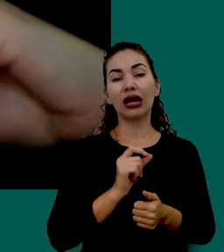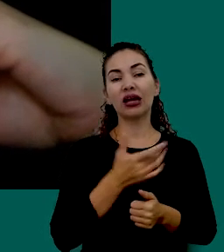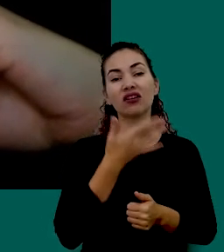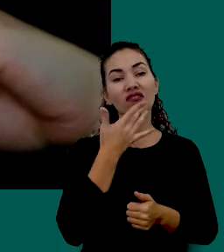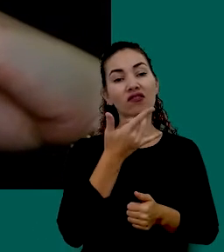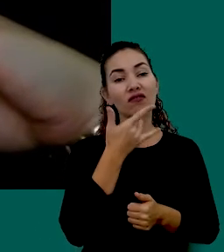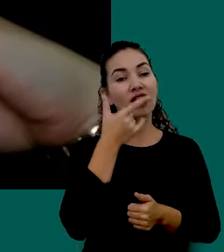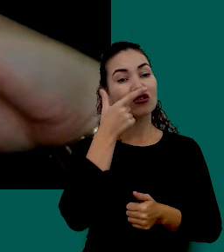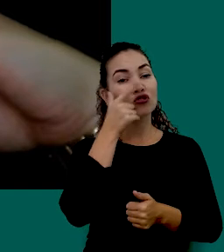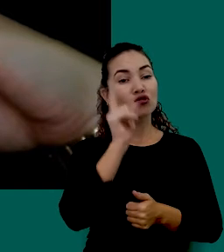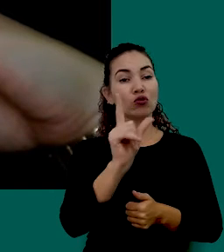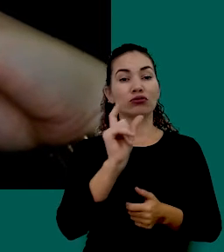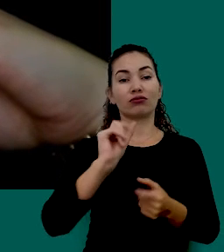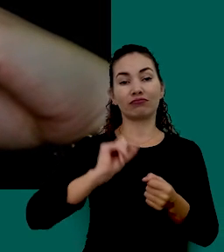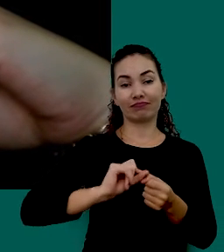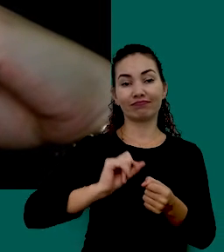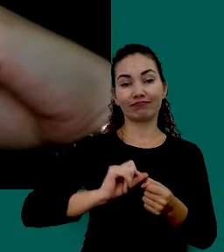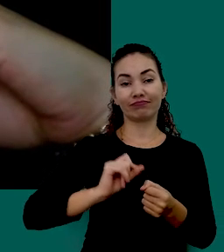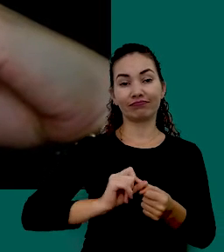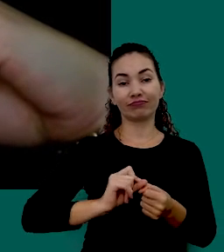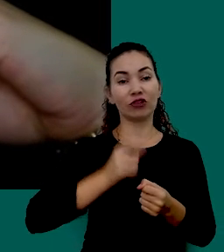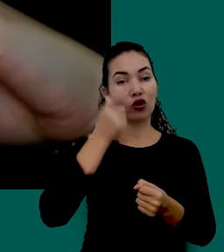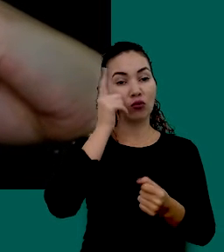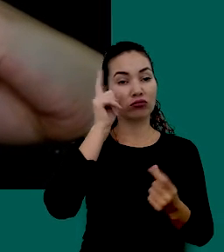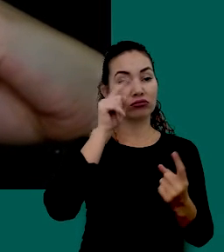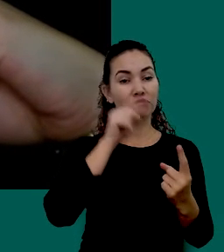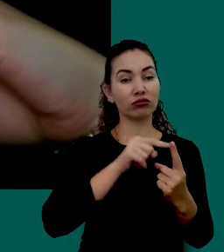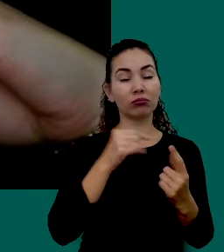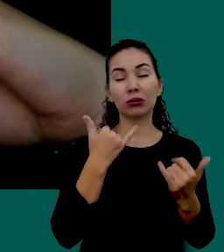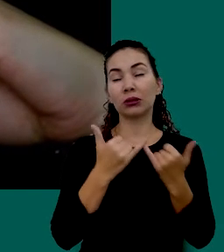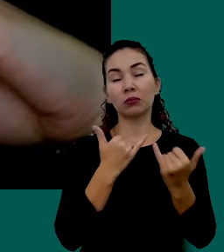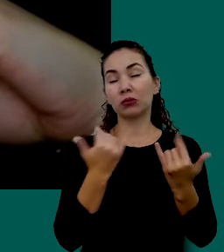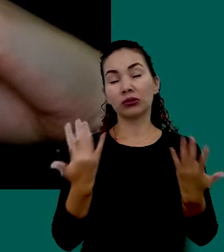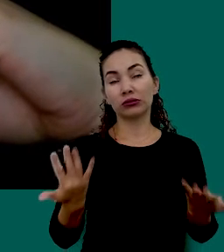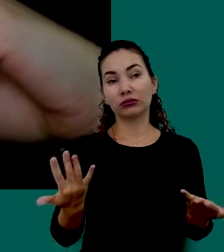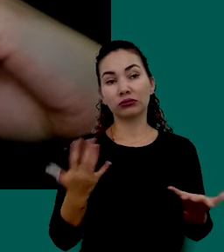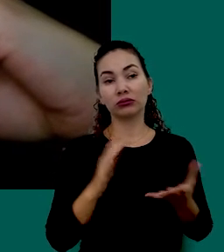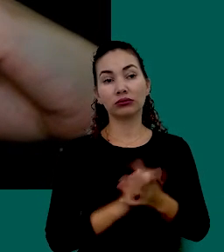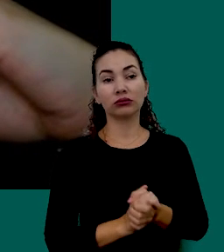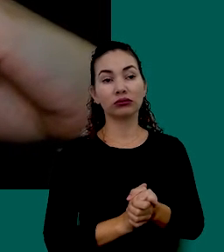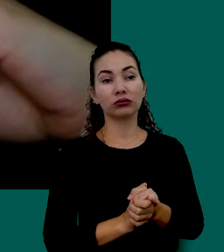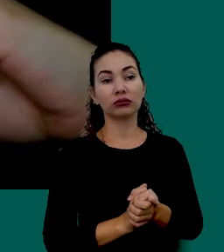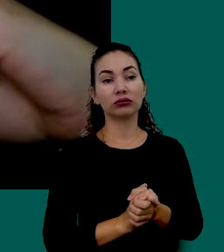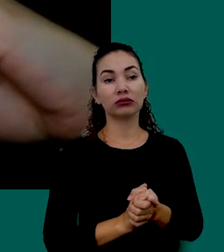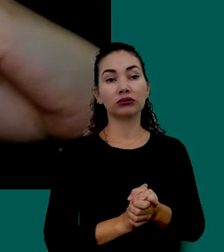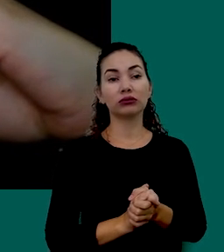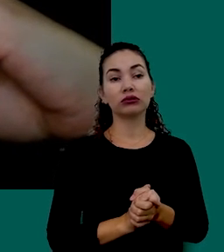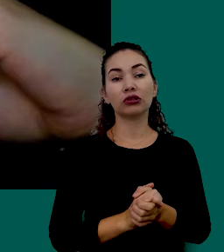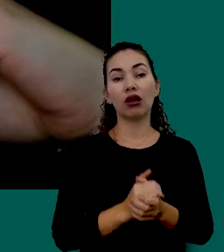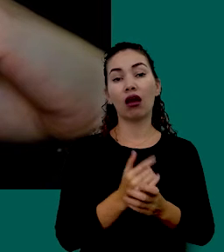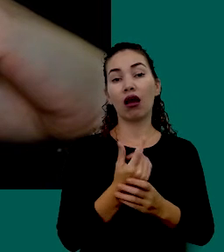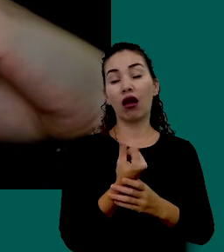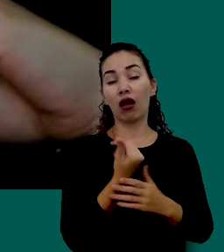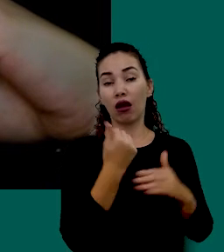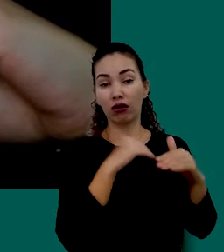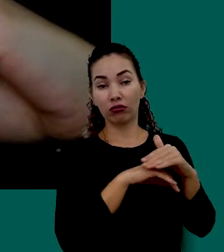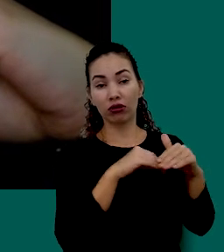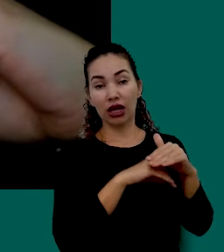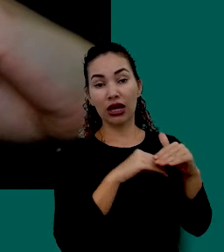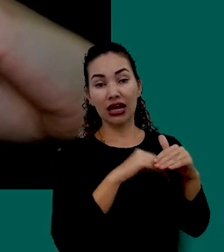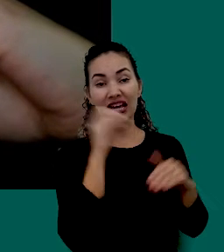Fáceis De Concretizá-los Como Por Exemplo Montar Uma Reserva De Emergência